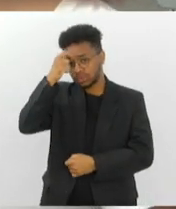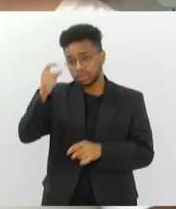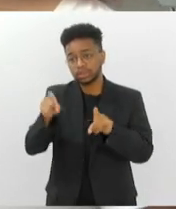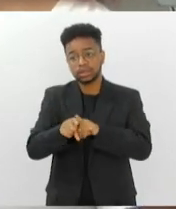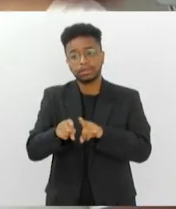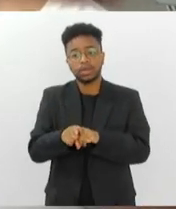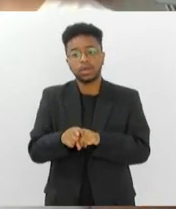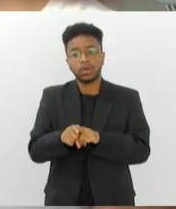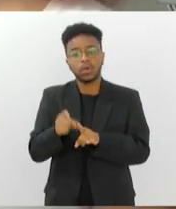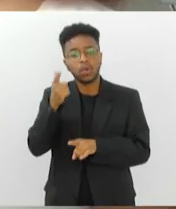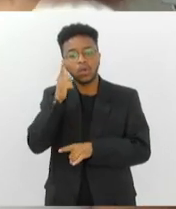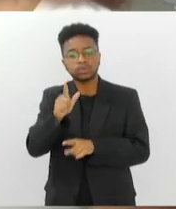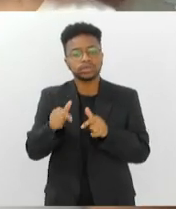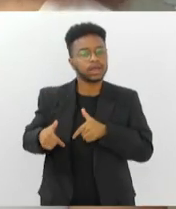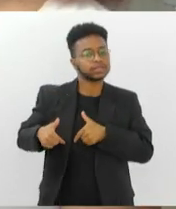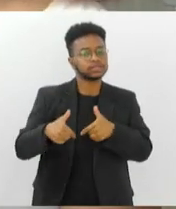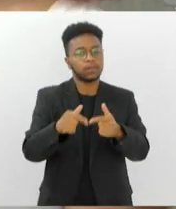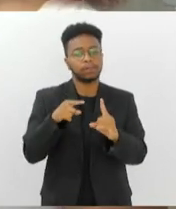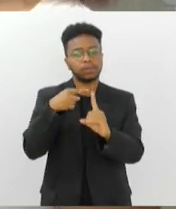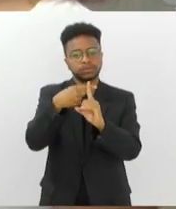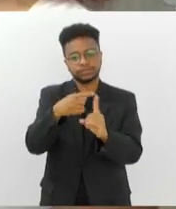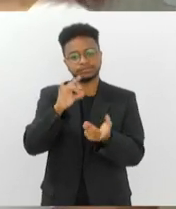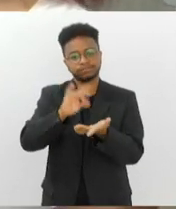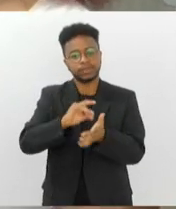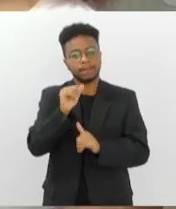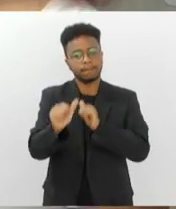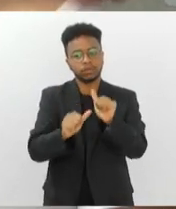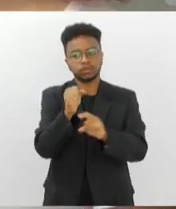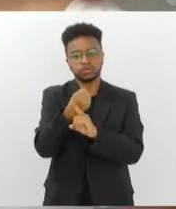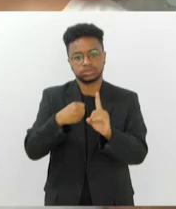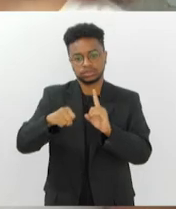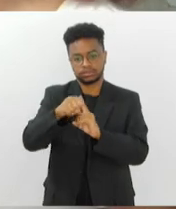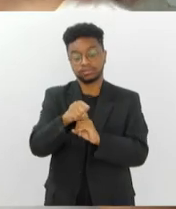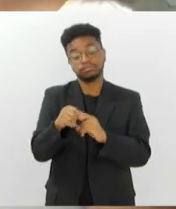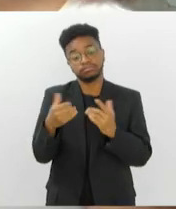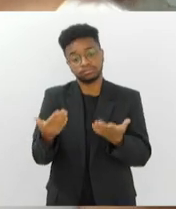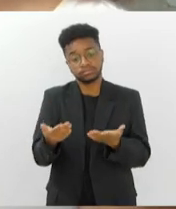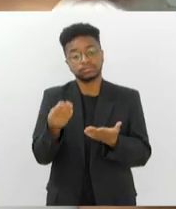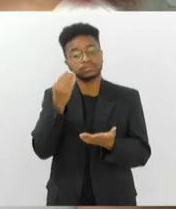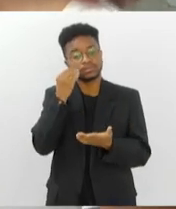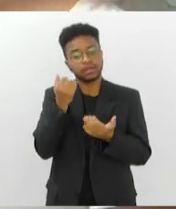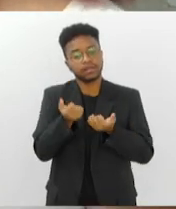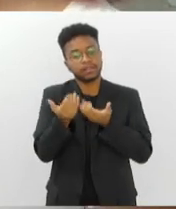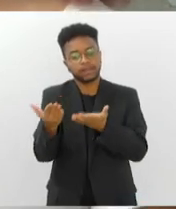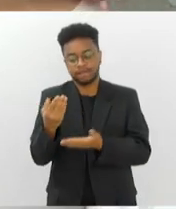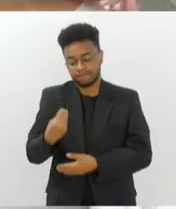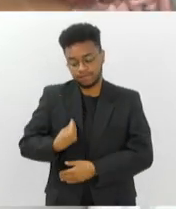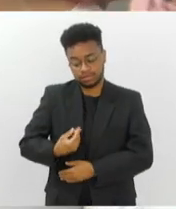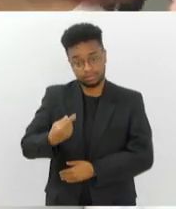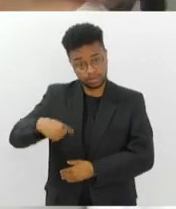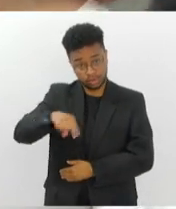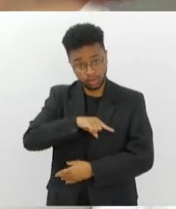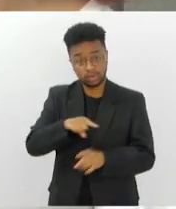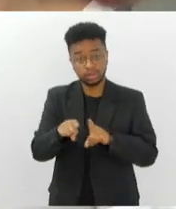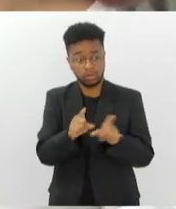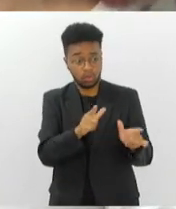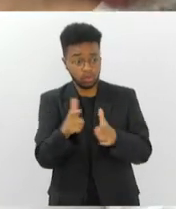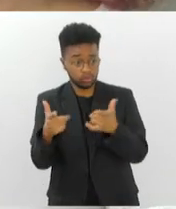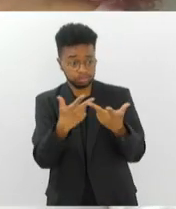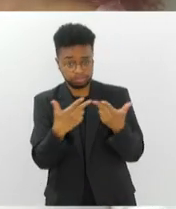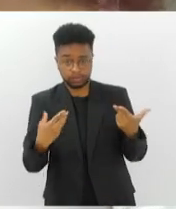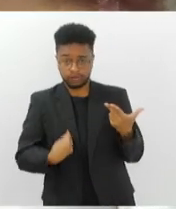ter ações positivas que transformem a nossa sociedade, que possibilitem a vida não só para a gente, mas para todos os seres vivos.